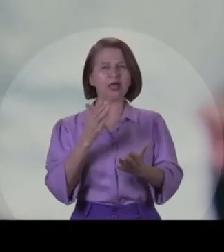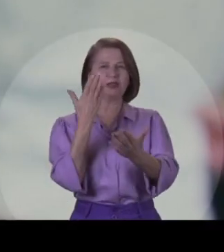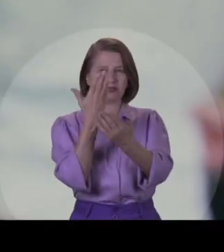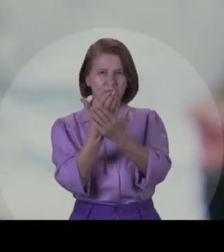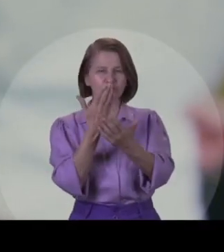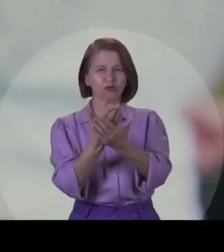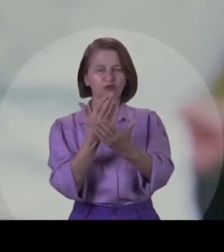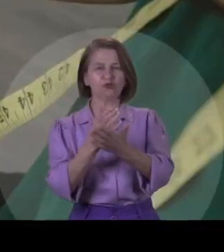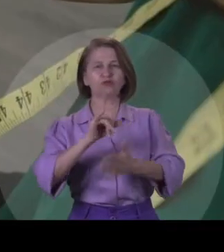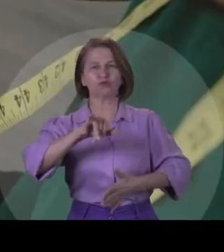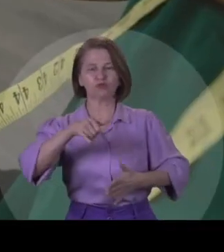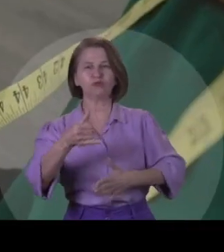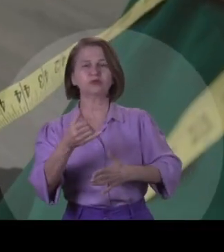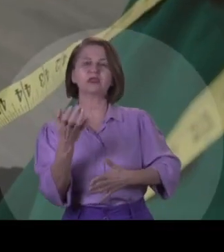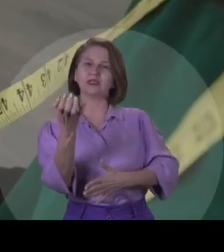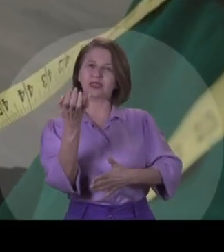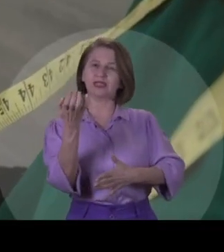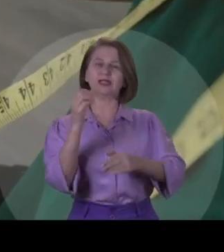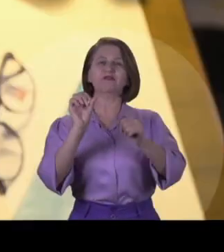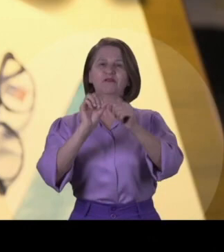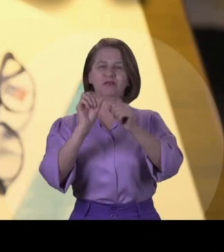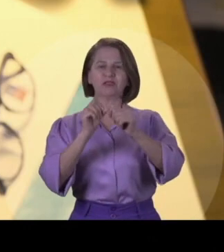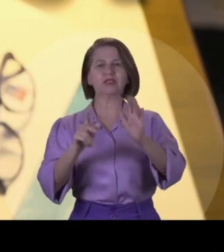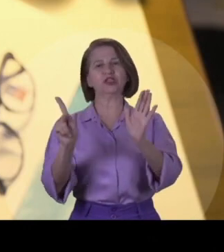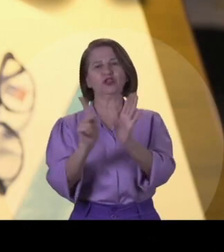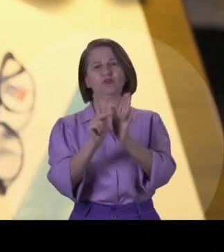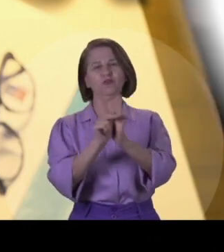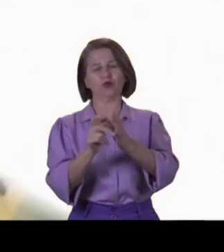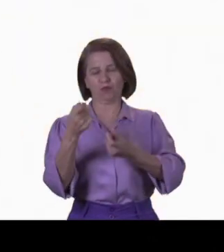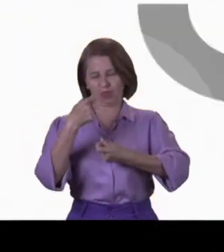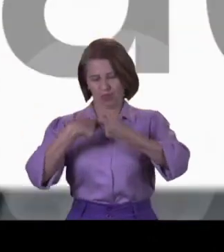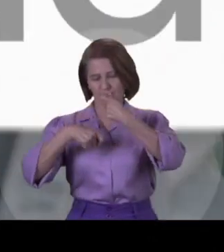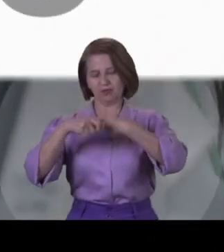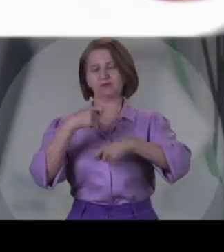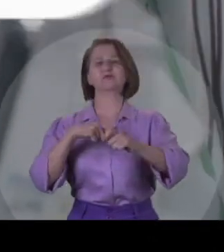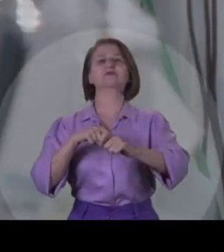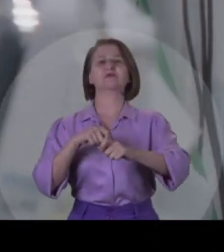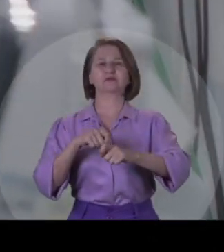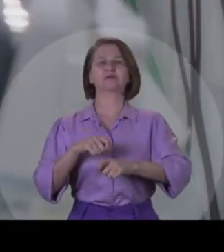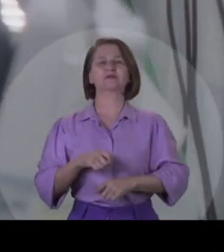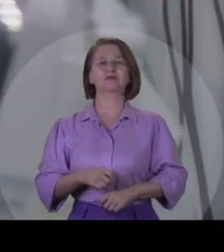Centro de Oportunidades e quiserem empreender e abrir seus próprios negócios.